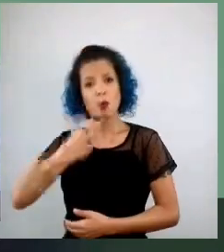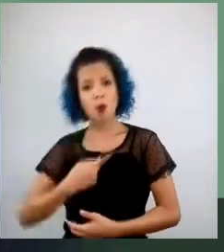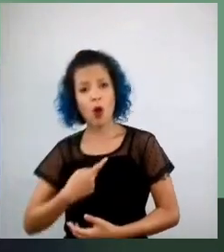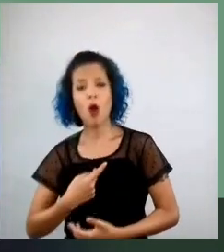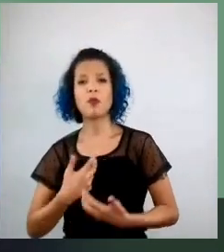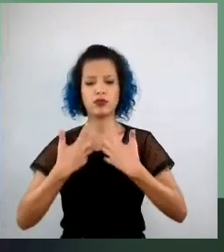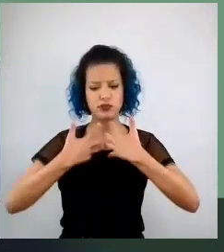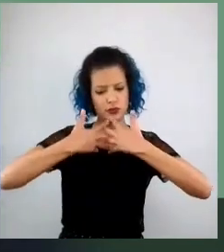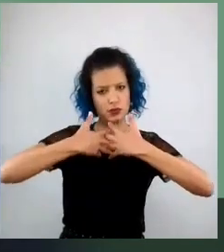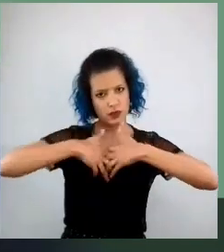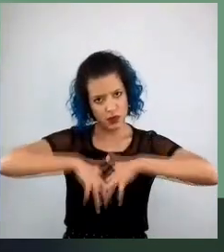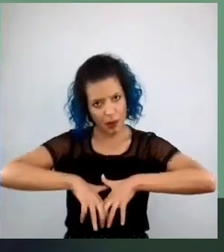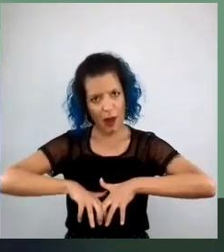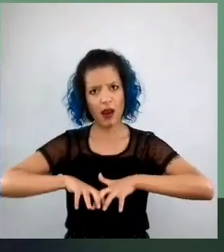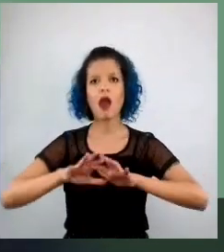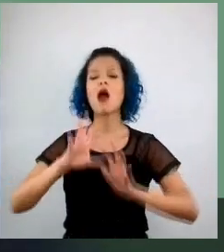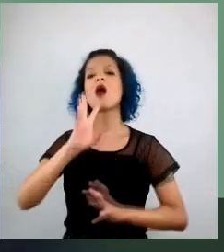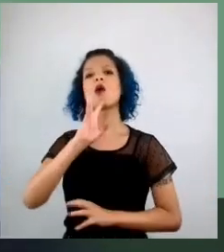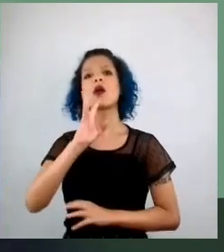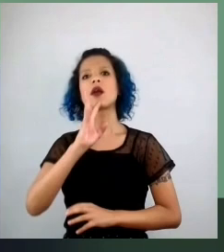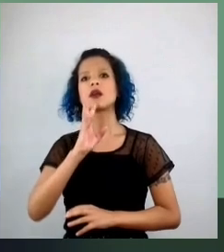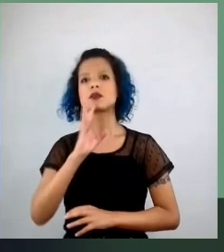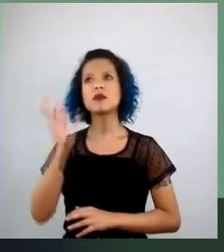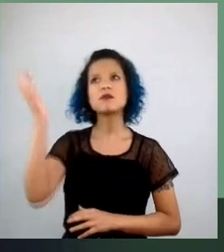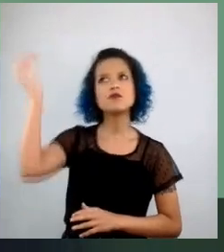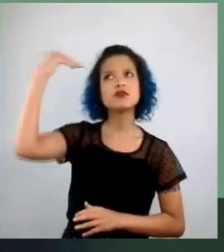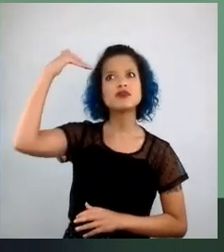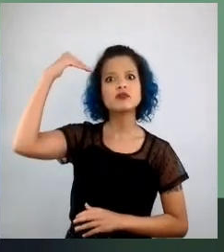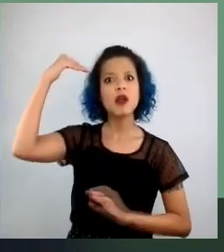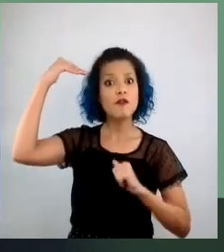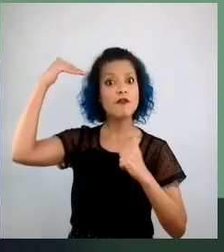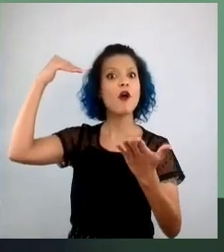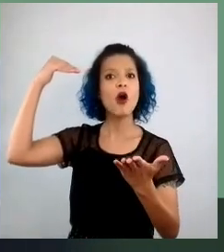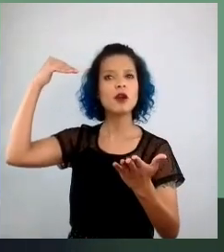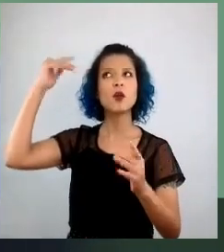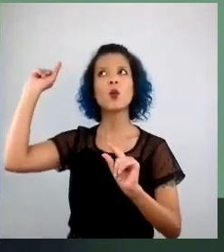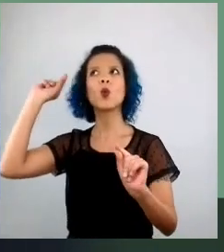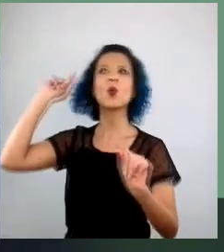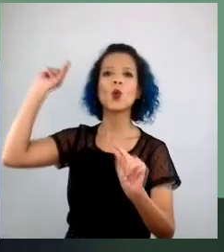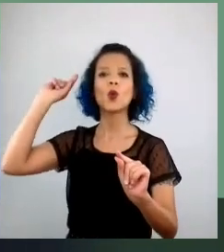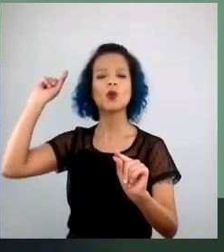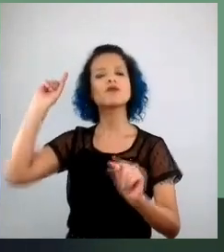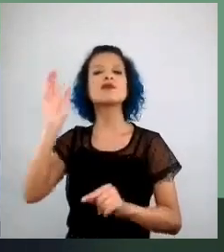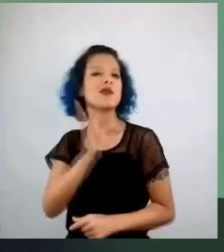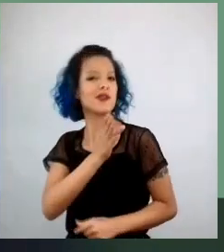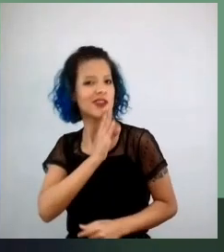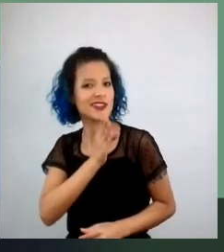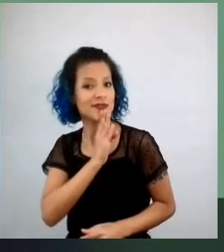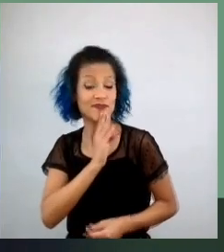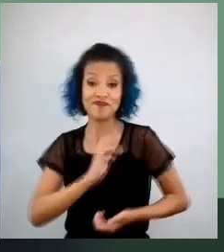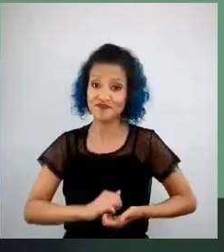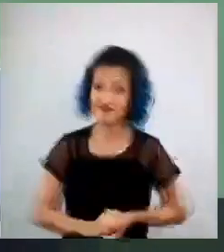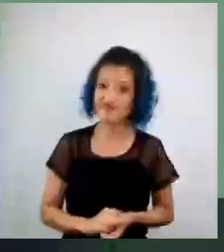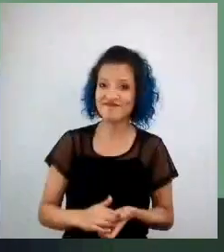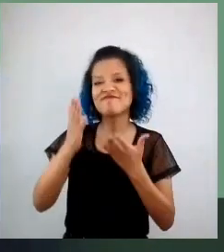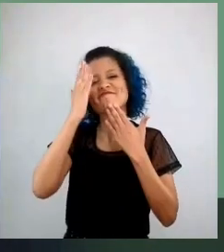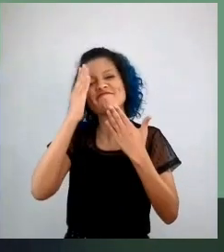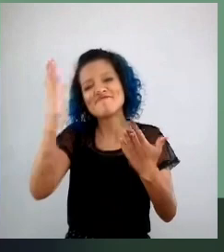questionarmos o que acontece dentro da gente, o acontece fora da gente, é isso, eu agradeço imensamente, novamente,